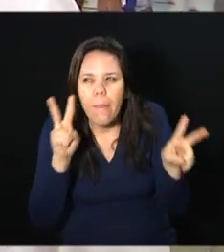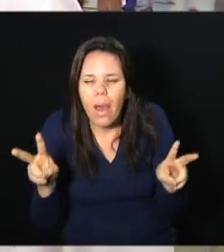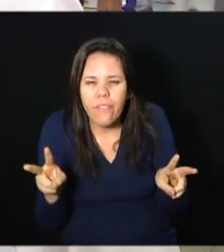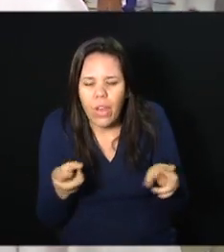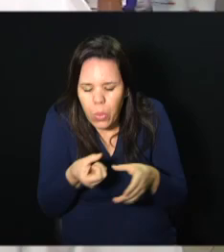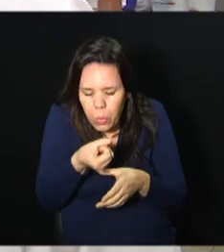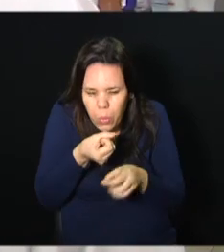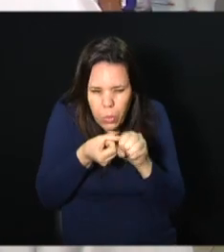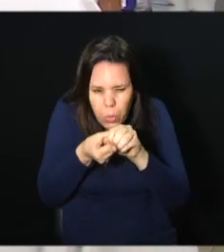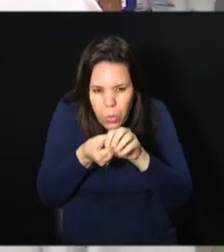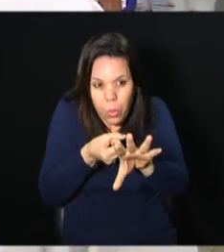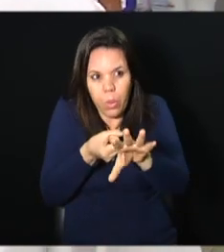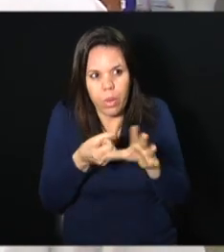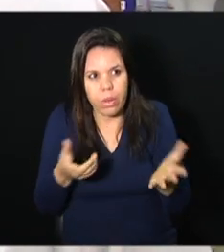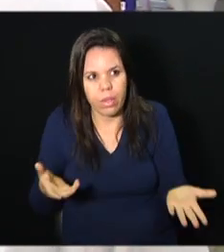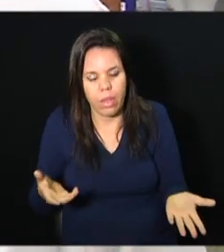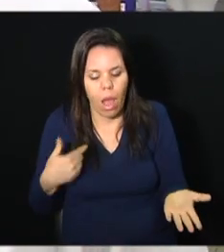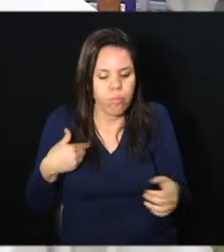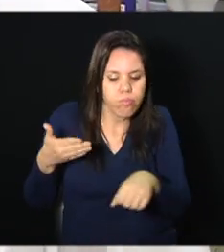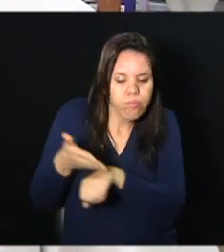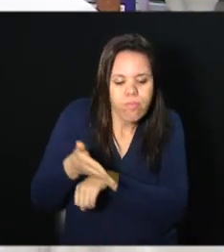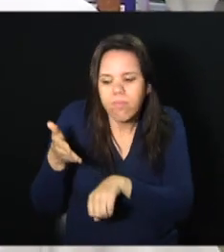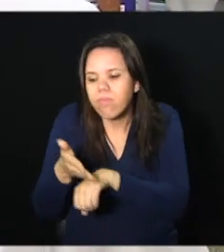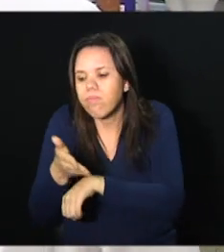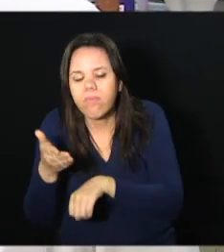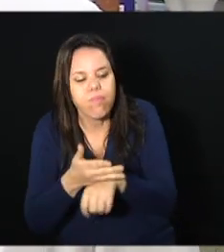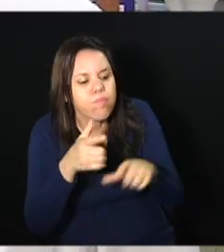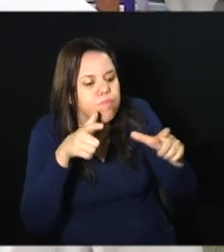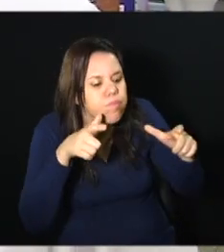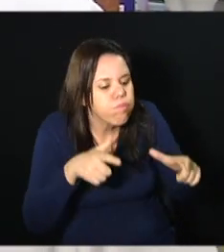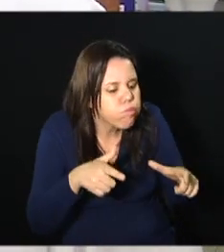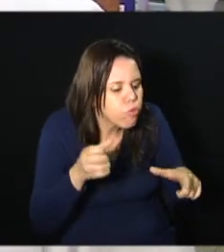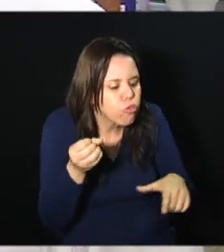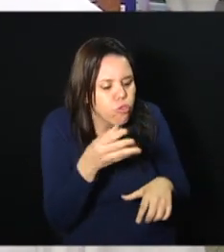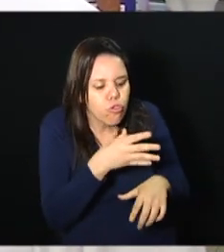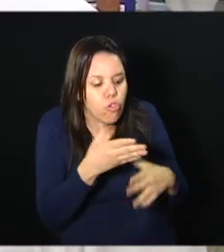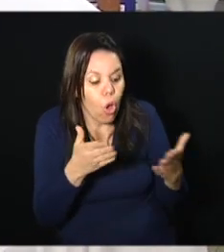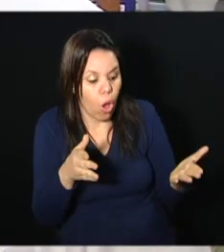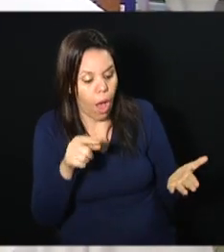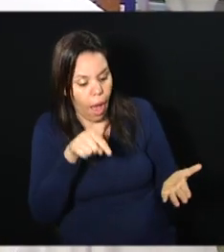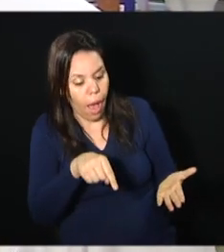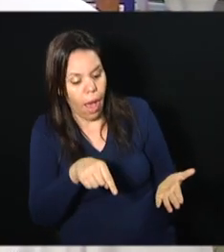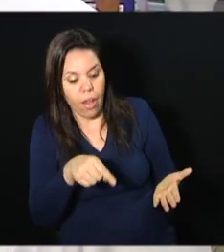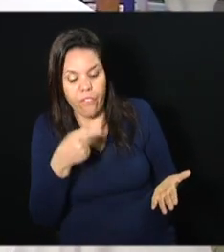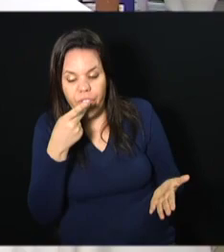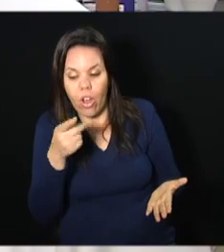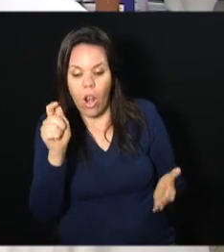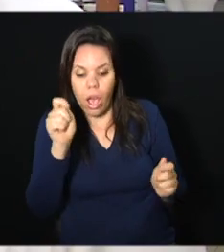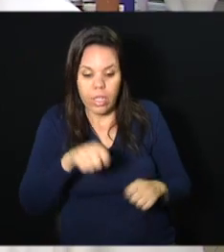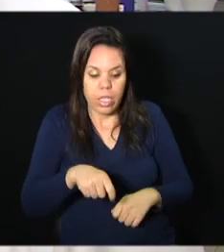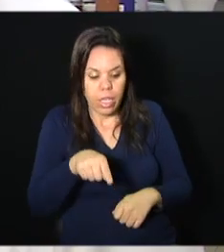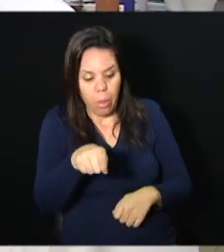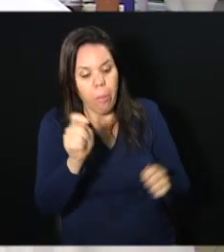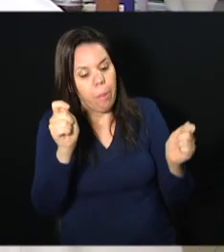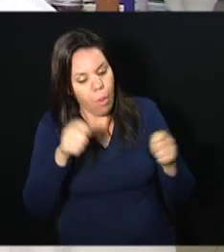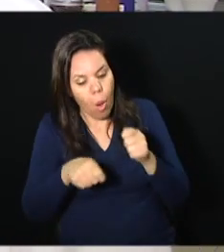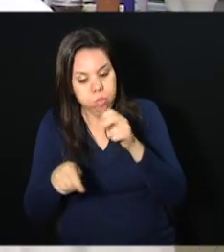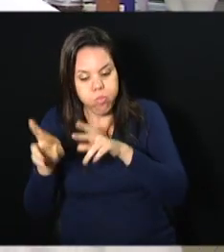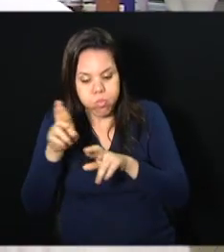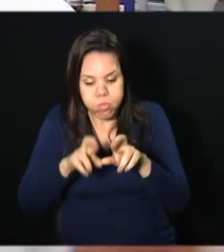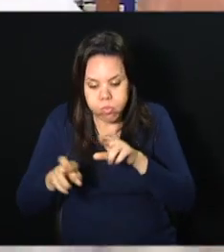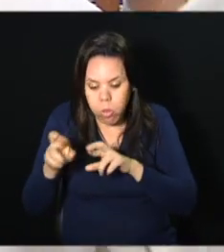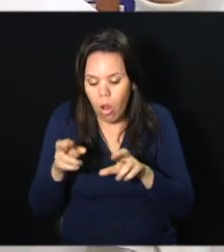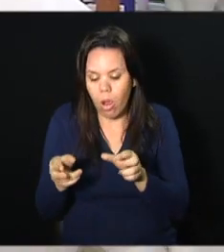de chaveiro, né? E aí eu fui entrando pela casa, andei, aí eu falei assim, olha, aqui nós podemos colocar o laboratório de